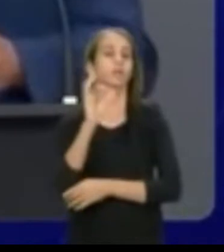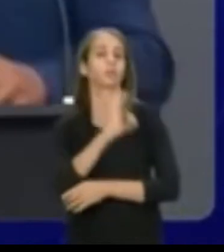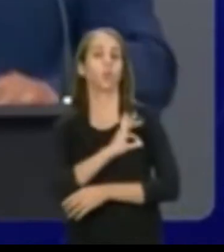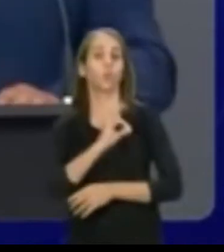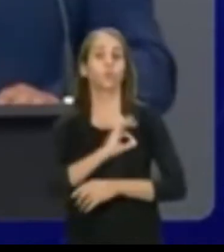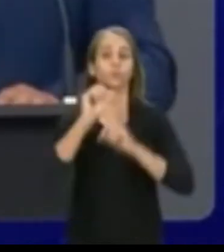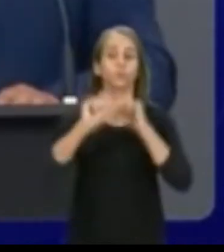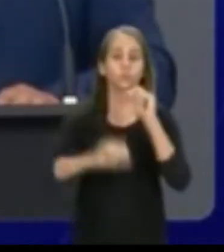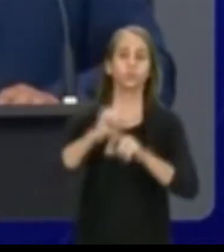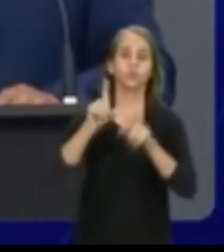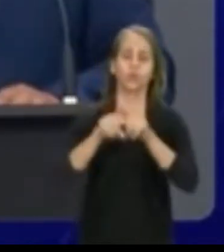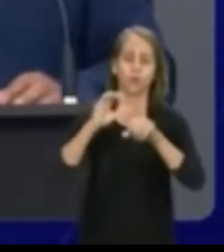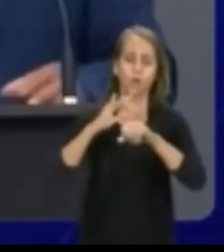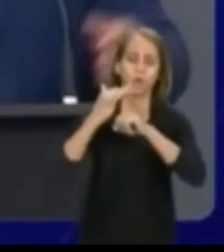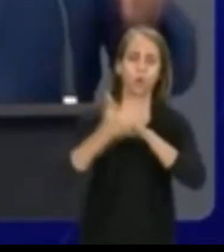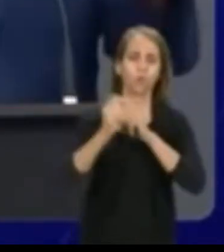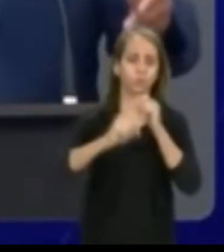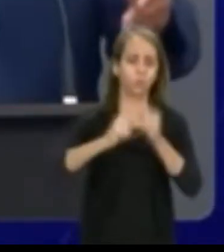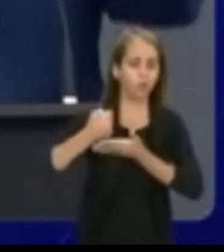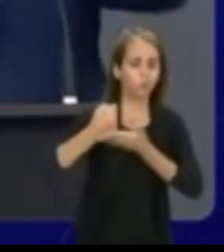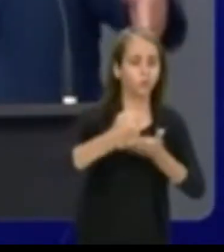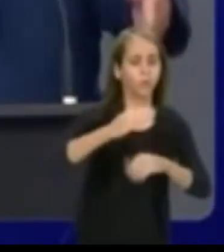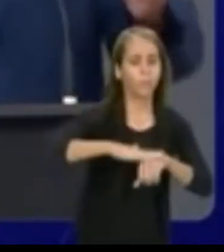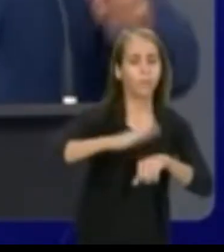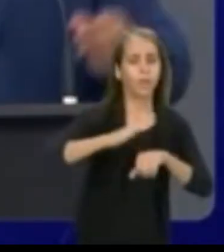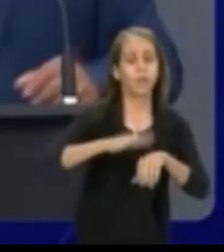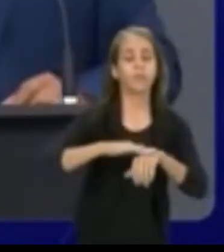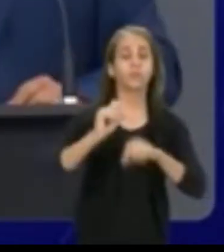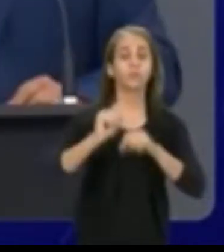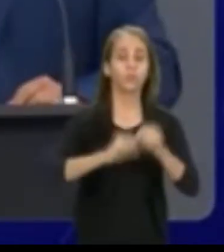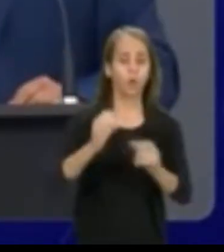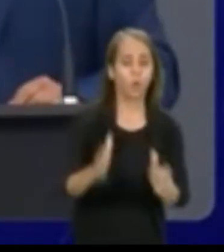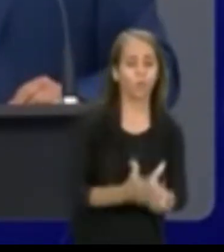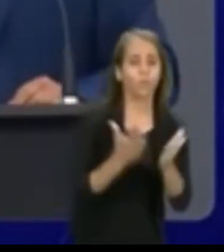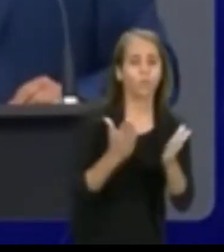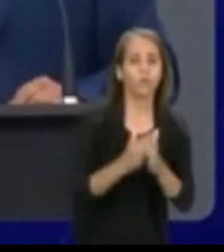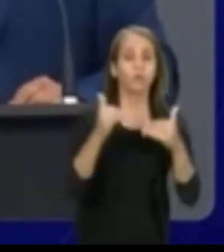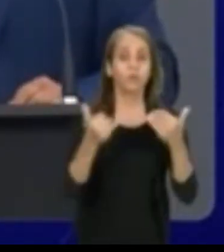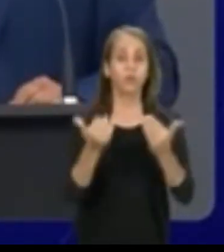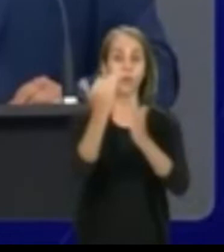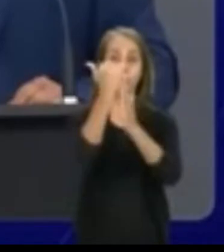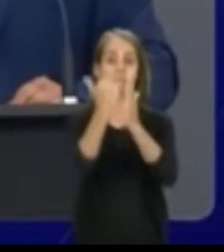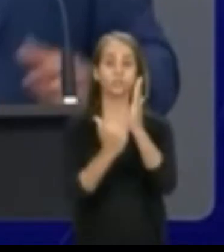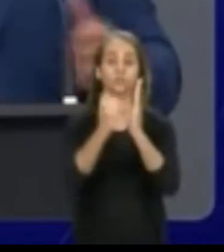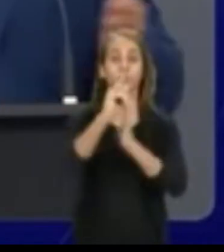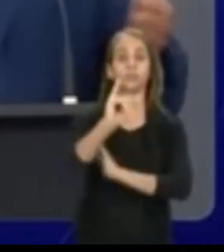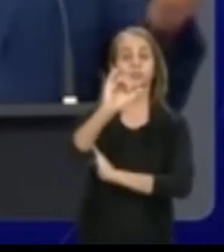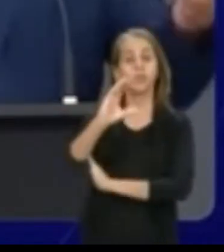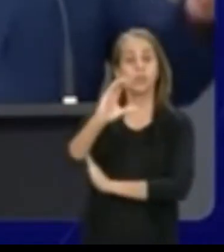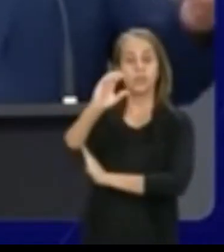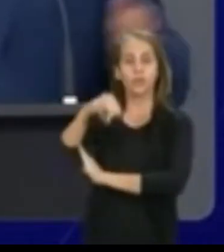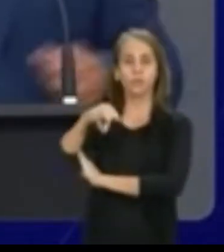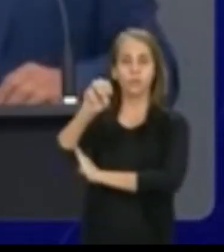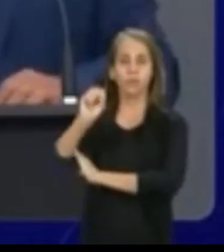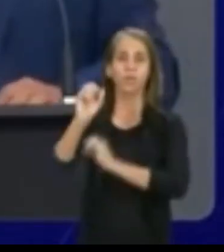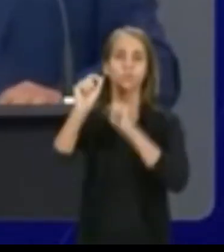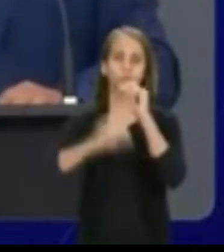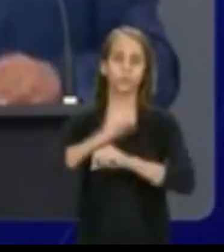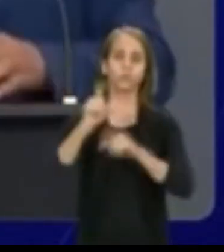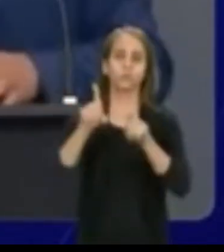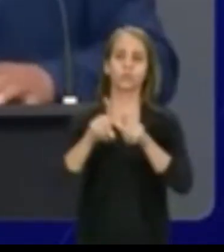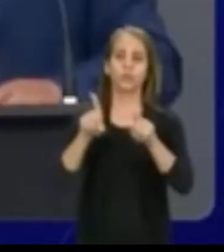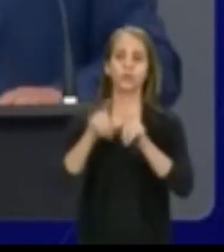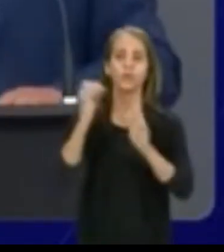pandemia socorreu os mais humildes. Foi o governo que baixou agora o ICMS, apesar de alguns governadores, como o da